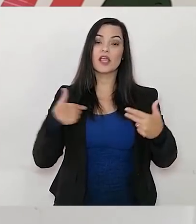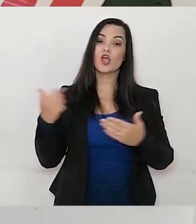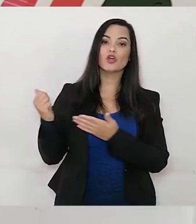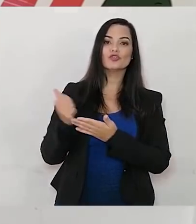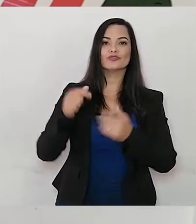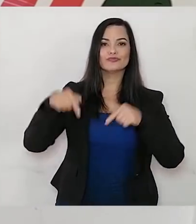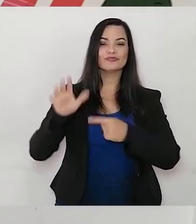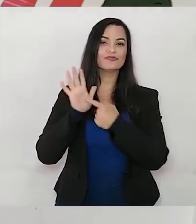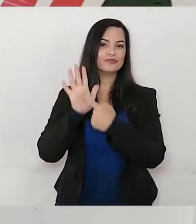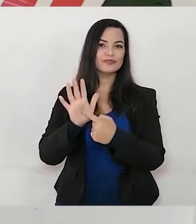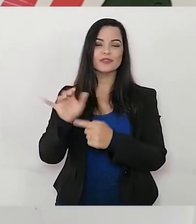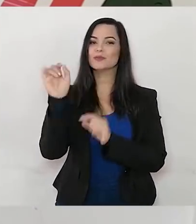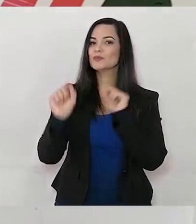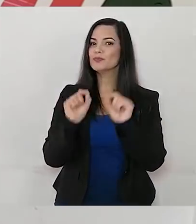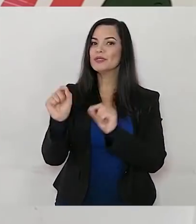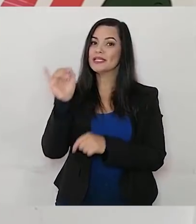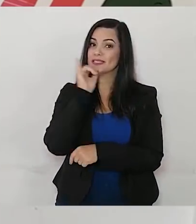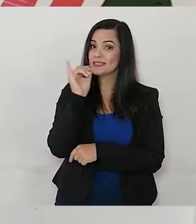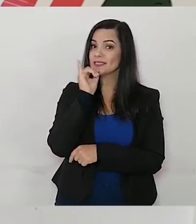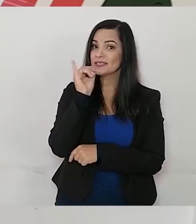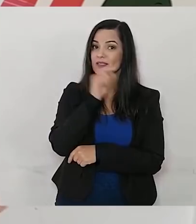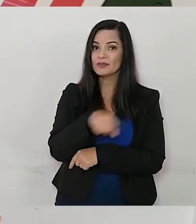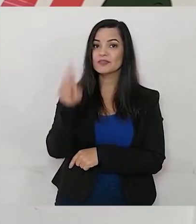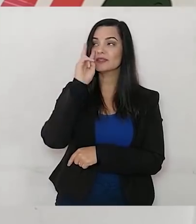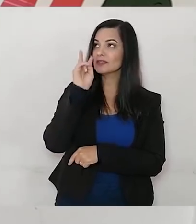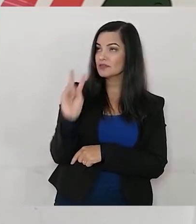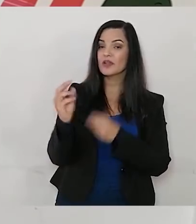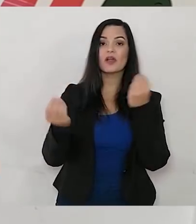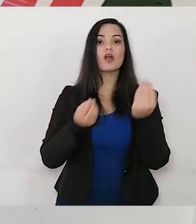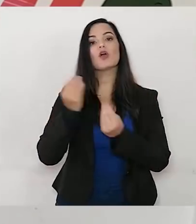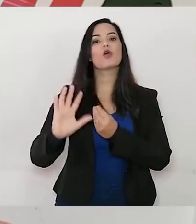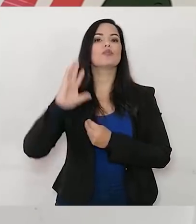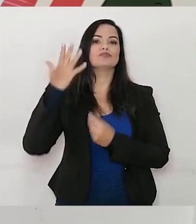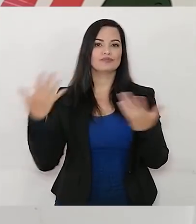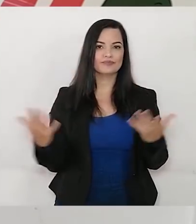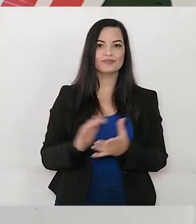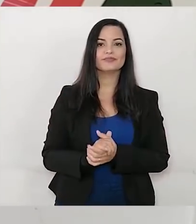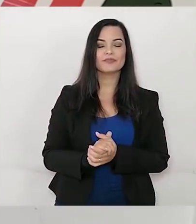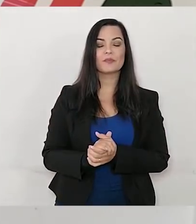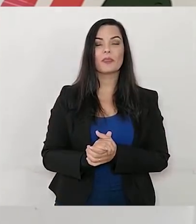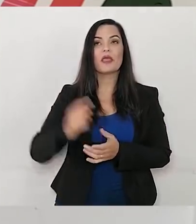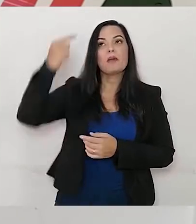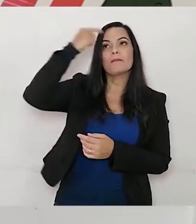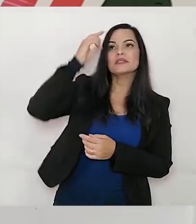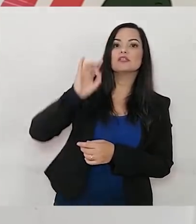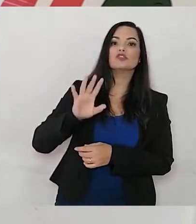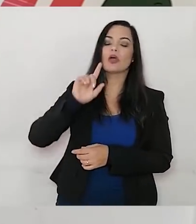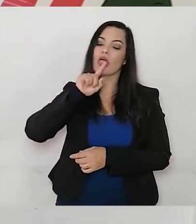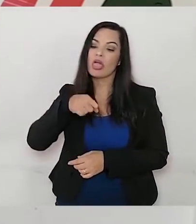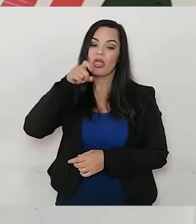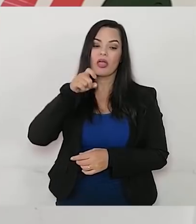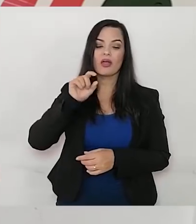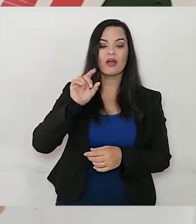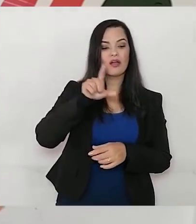alguns exemplos para que vocês possam ver como que tudo isso funciona e não pensar apenas no